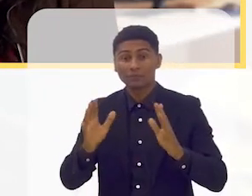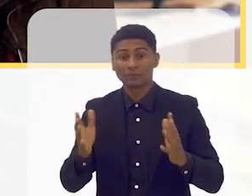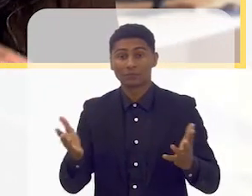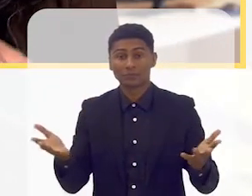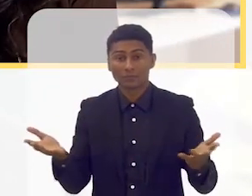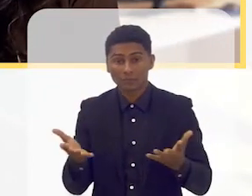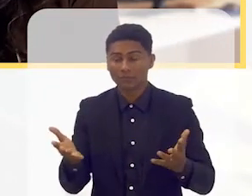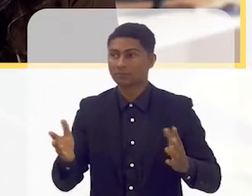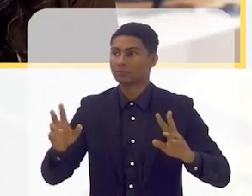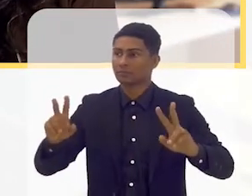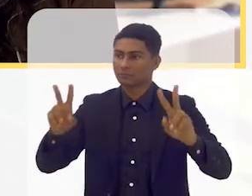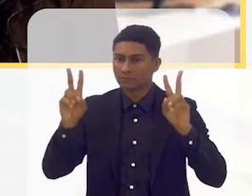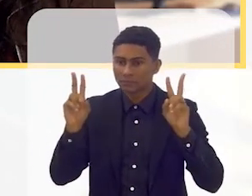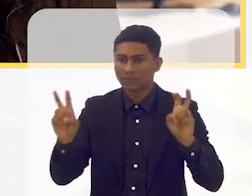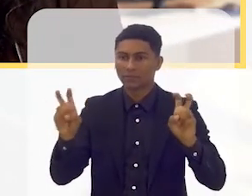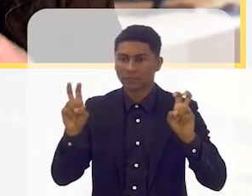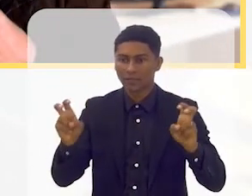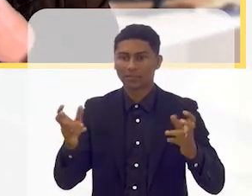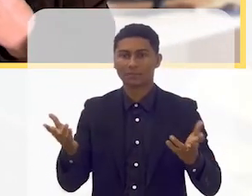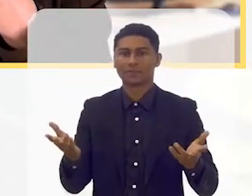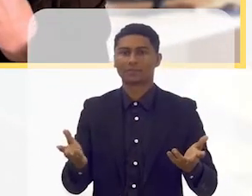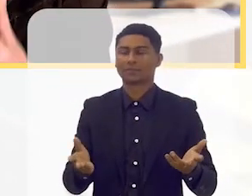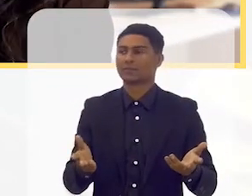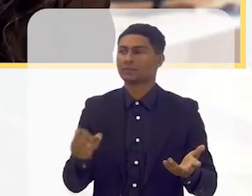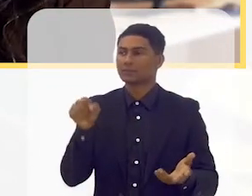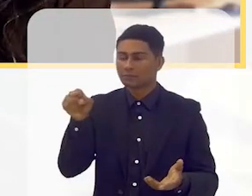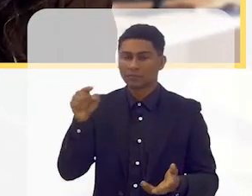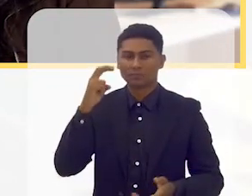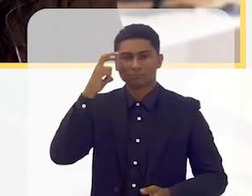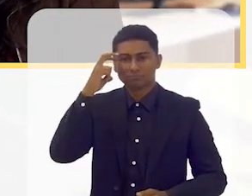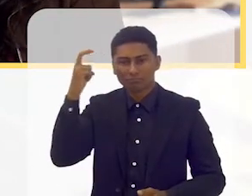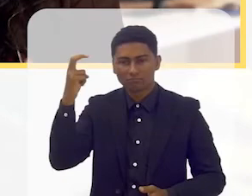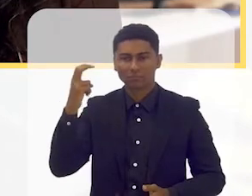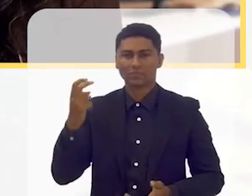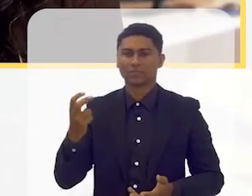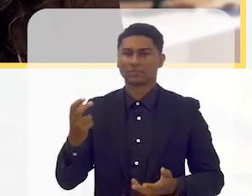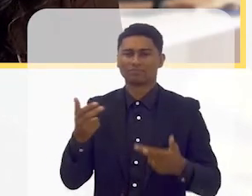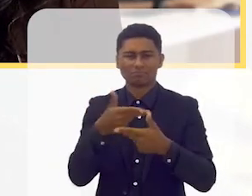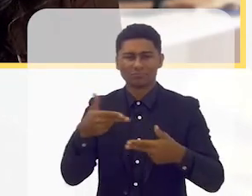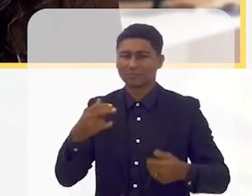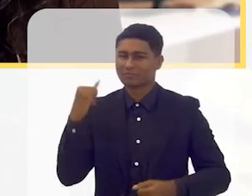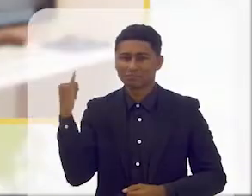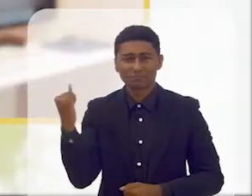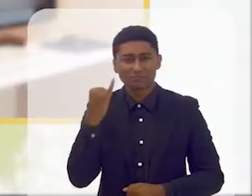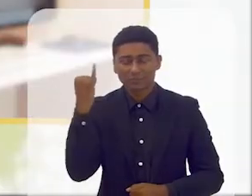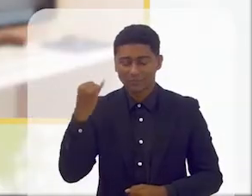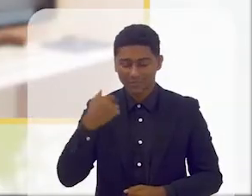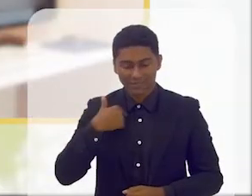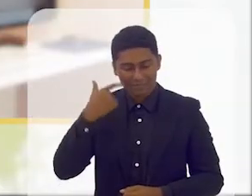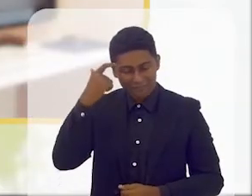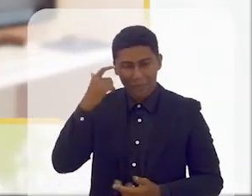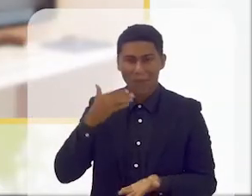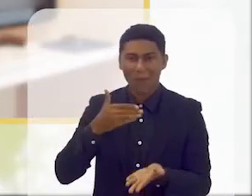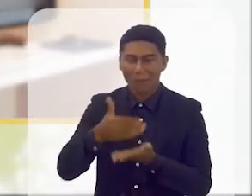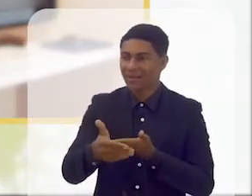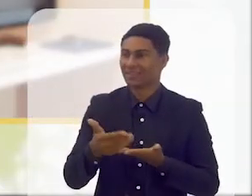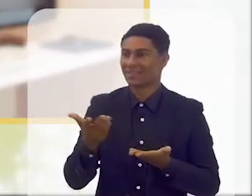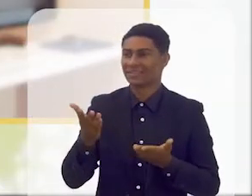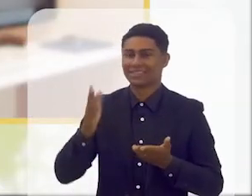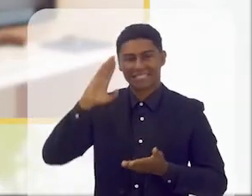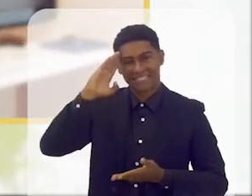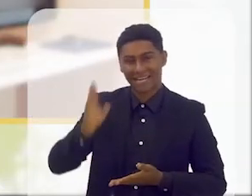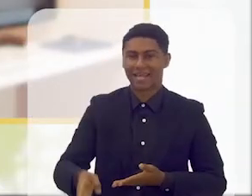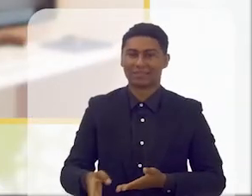só que o nosso assunto e a sua expertise são tão importantes que eu precisei começar por